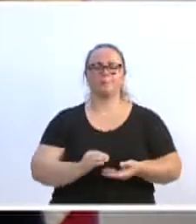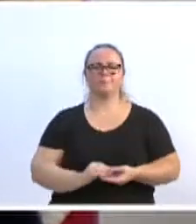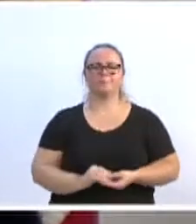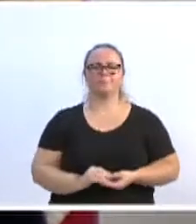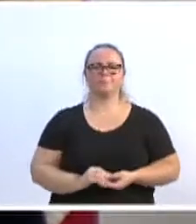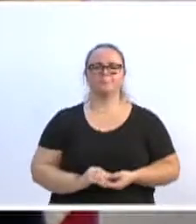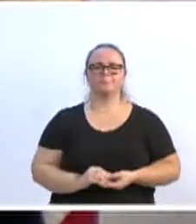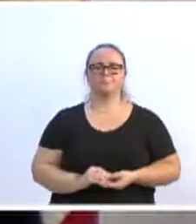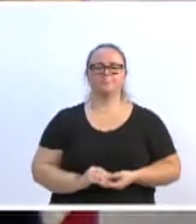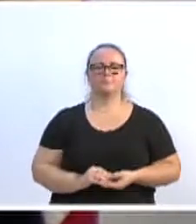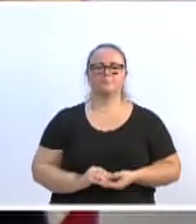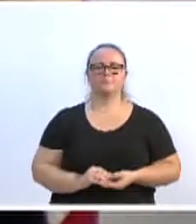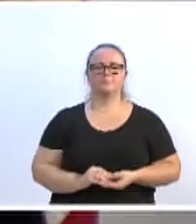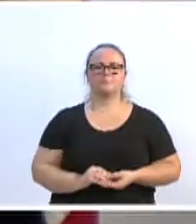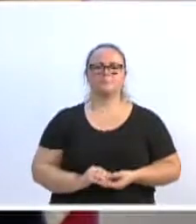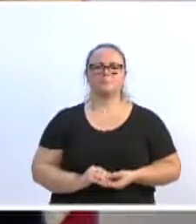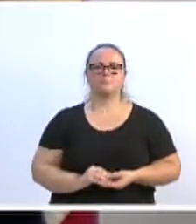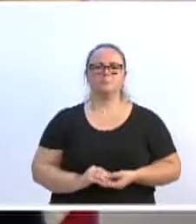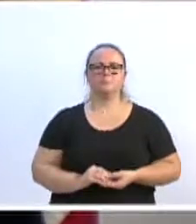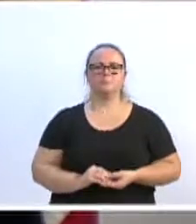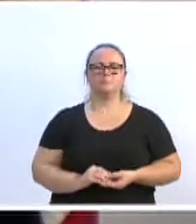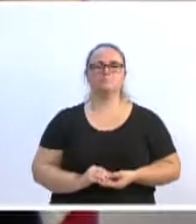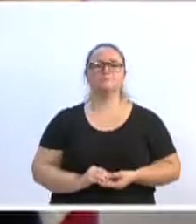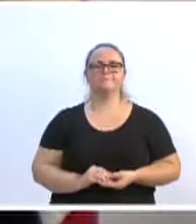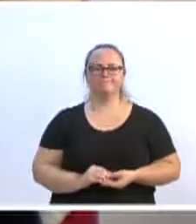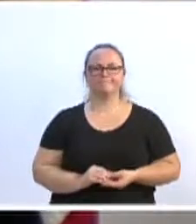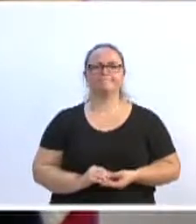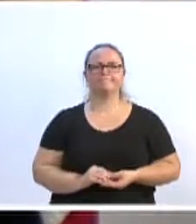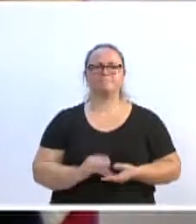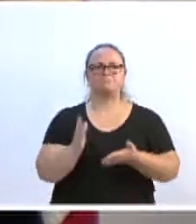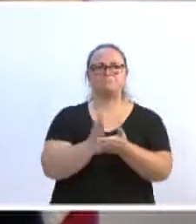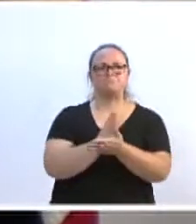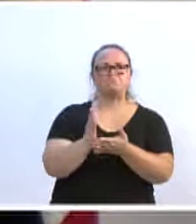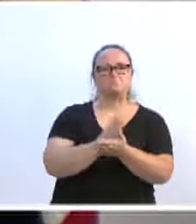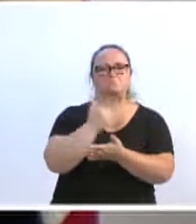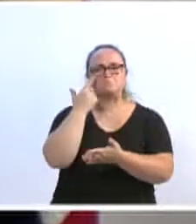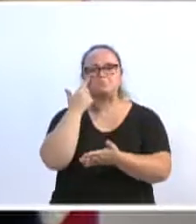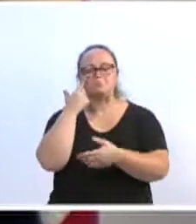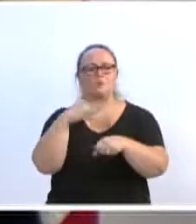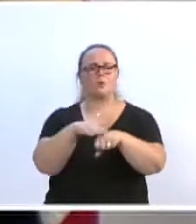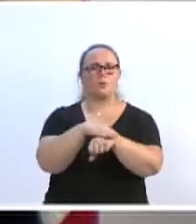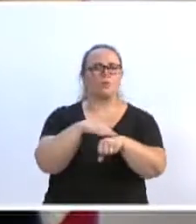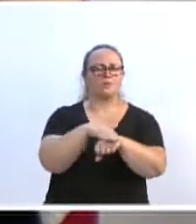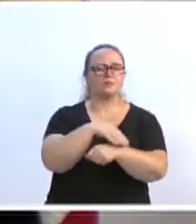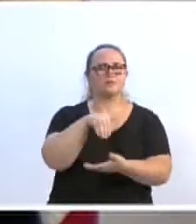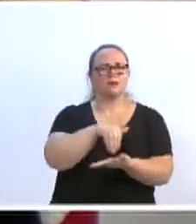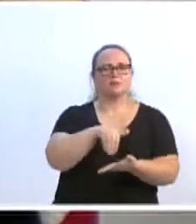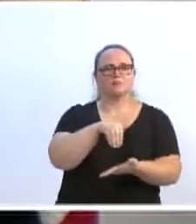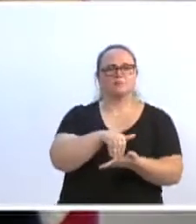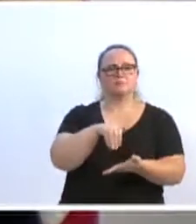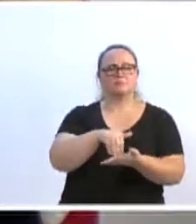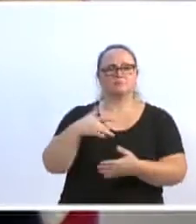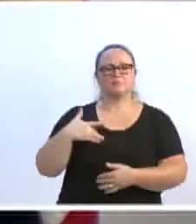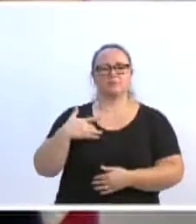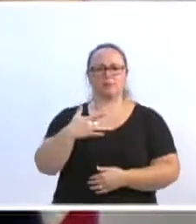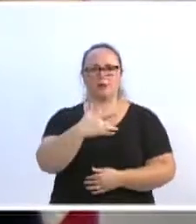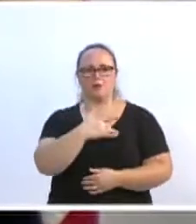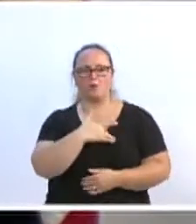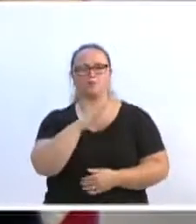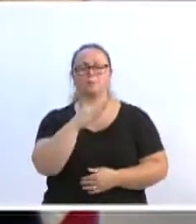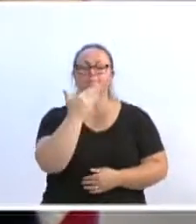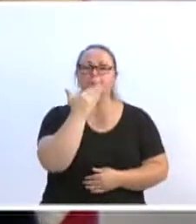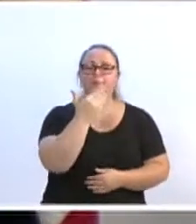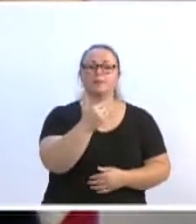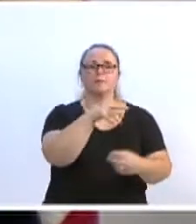Essa dificuldade, de repente, até com a Secretaria de Saúde, até estou encaminhando uma reunião com a secretária,